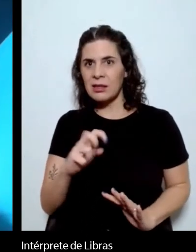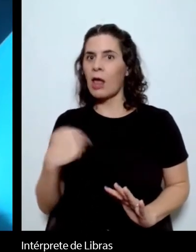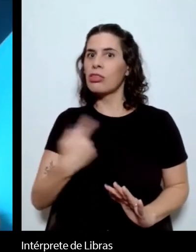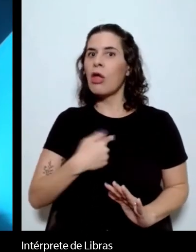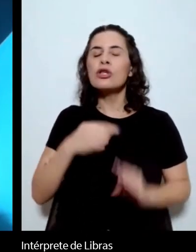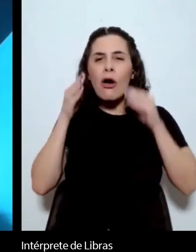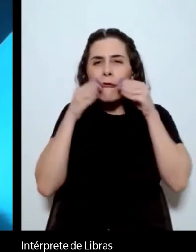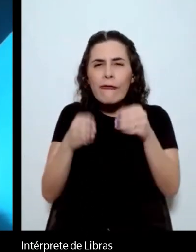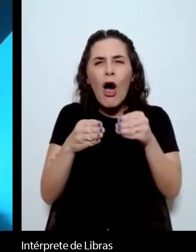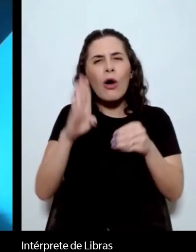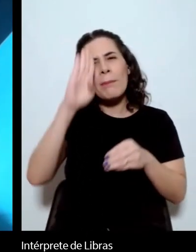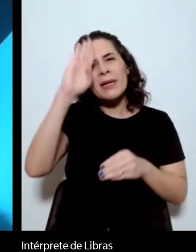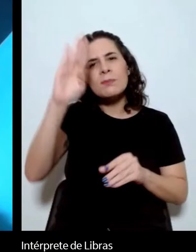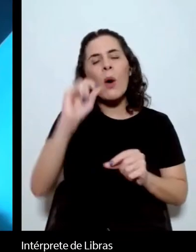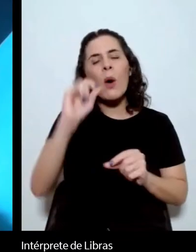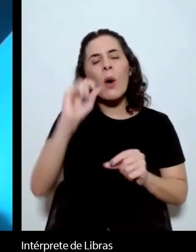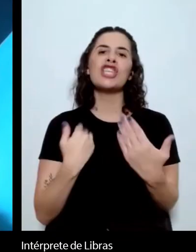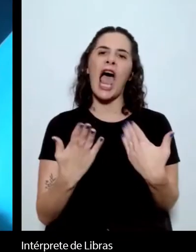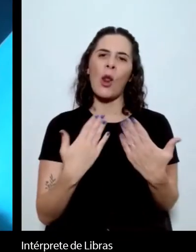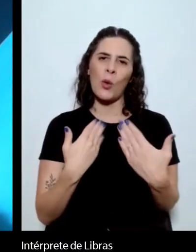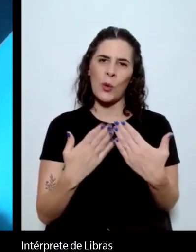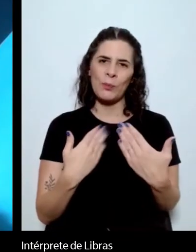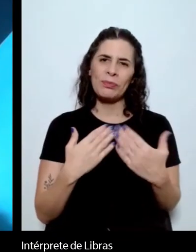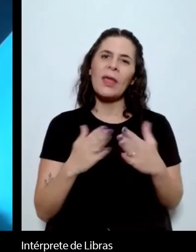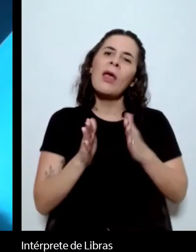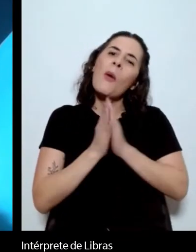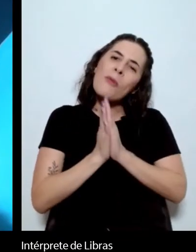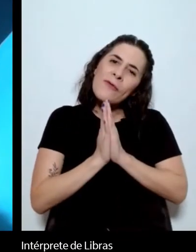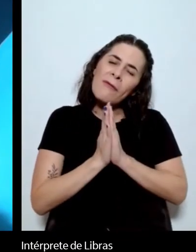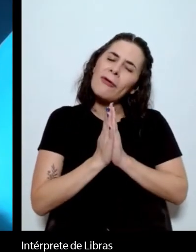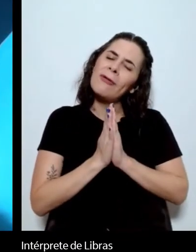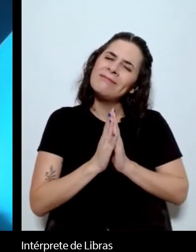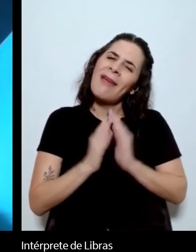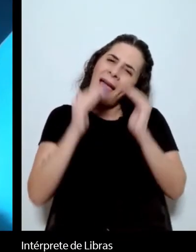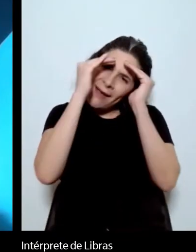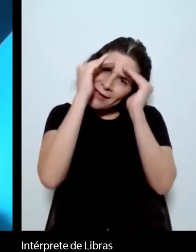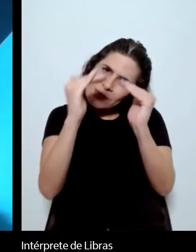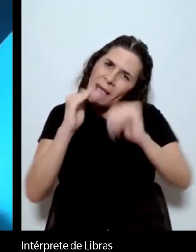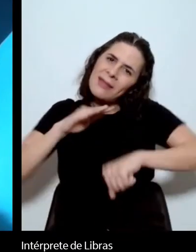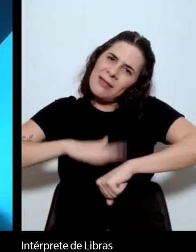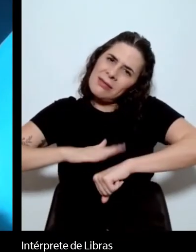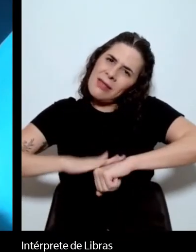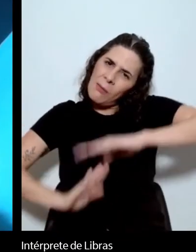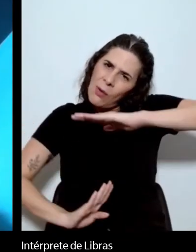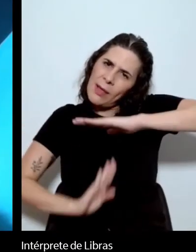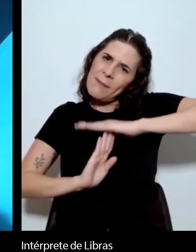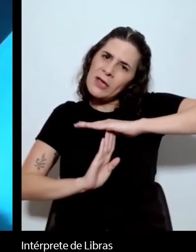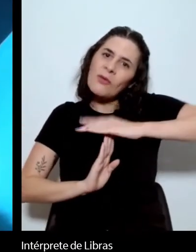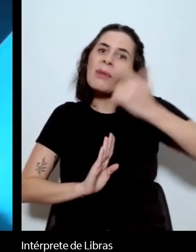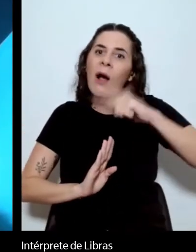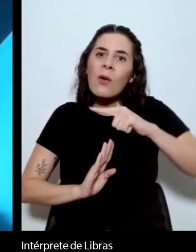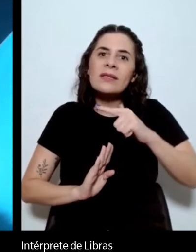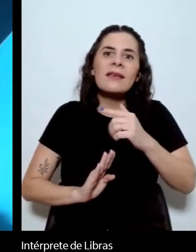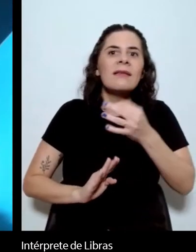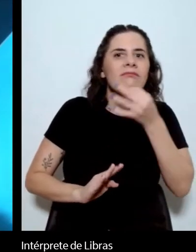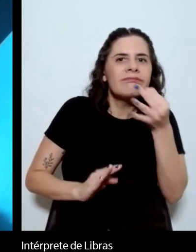diálogo. Por isso pedimos que, se possível, se mantenham dentro do limite de 20 minutos para que o diálogo entre os dois convidados e com todos os